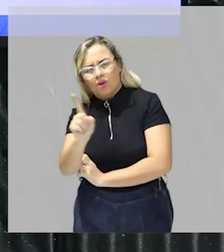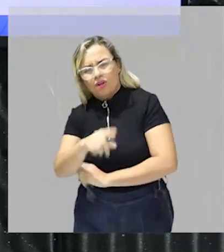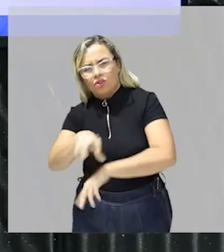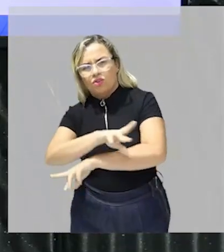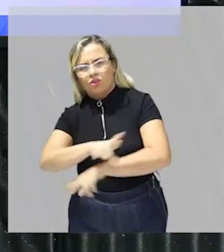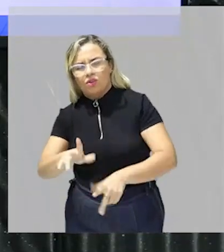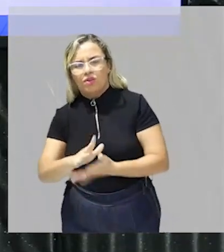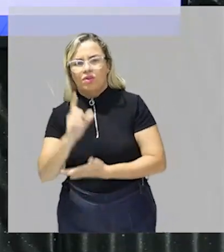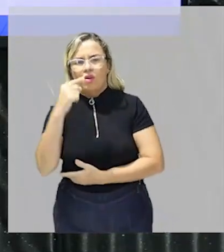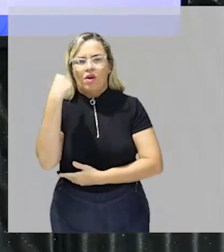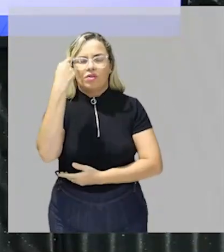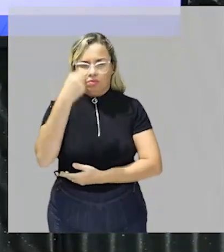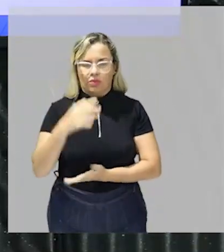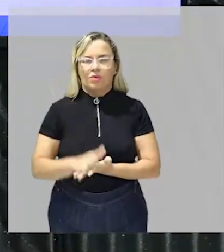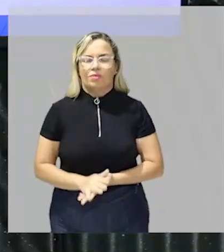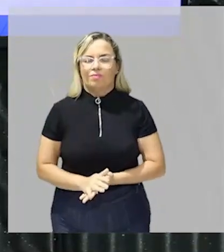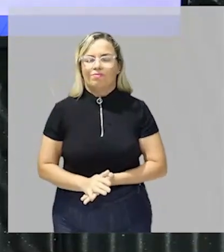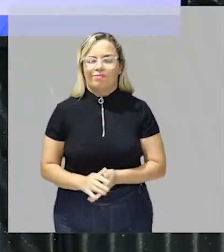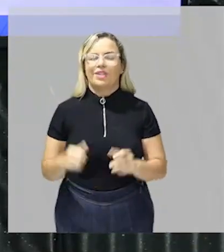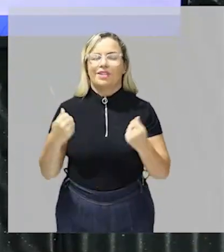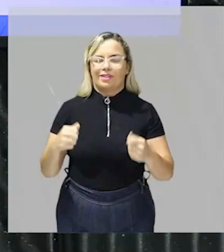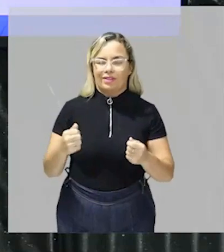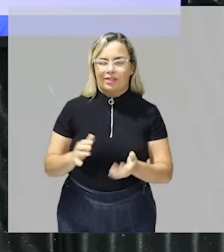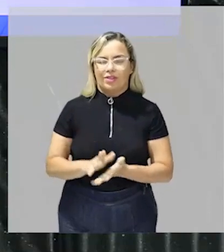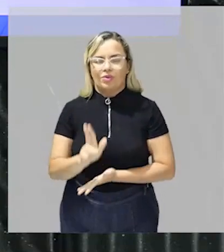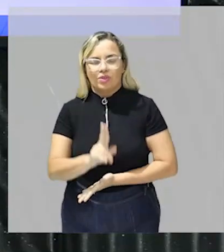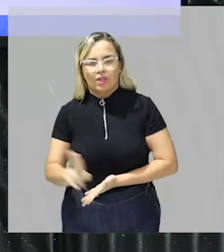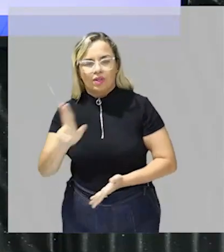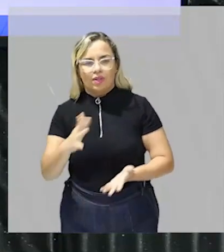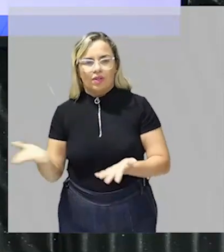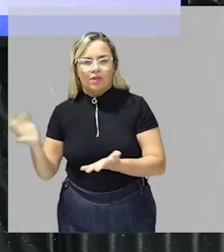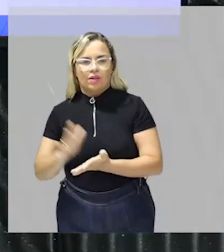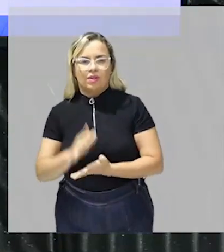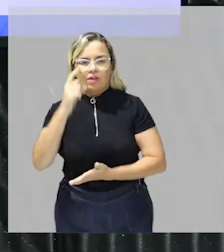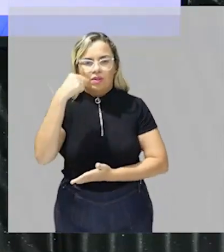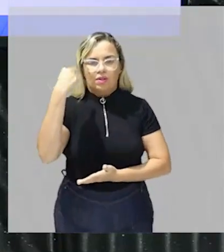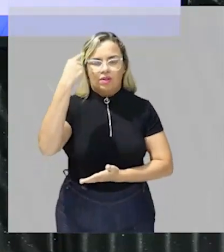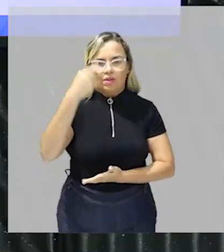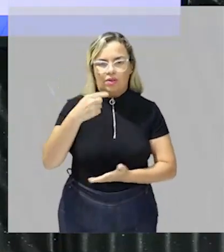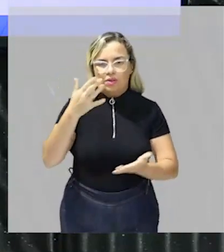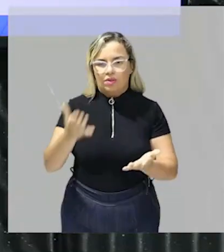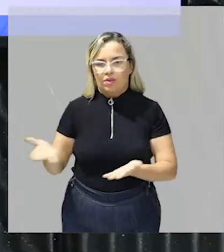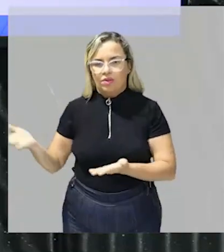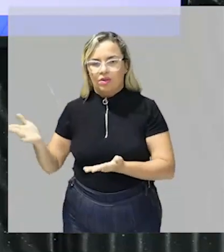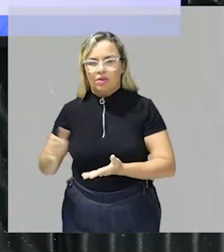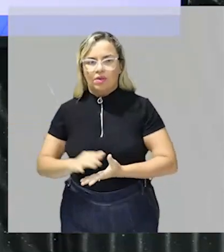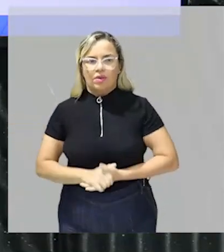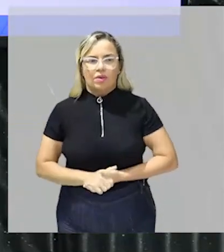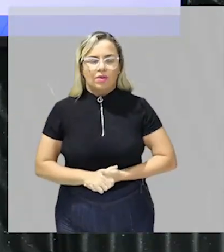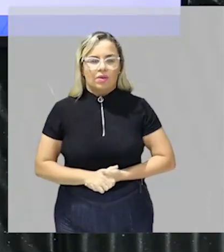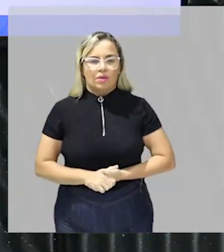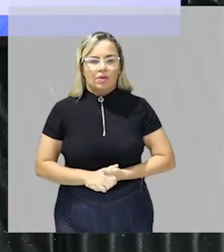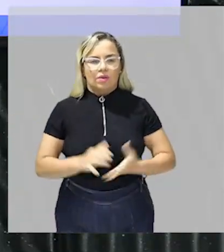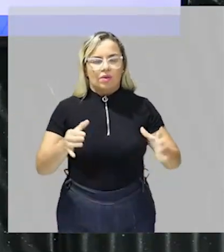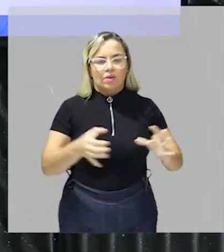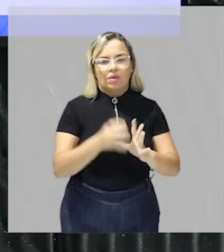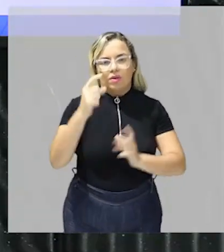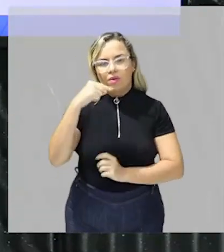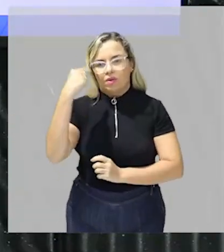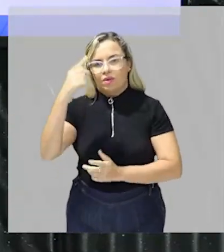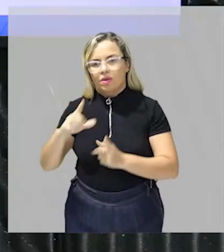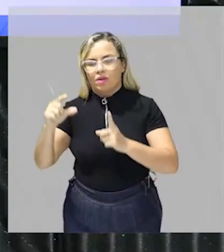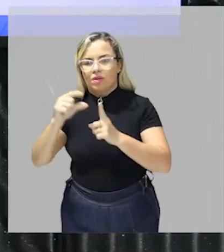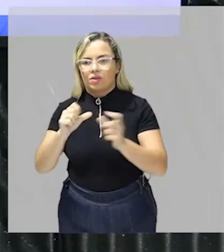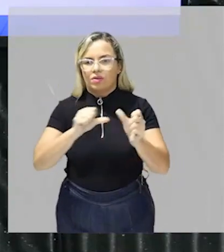então vamos dar uma estudada sobre isso então no espanhol assim palavras de transição e ligação conectores em espanhol